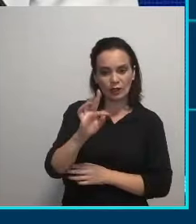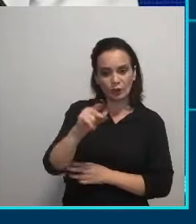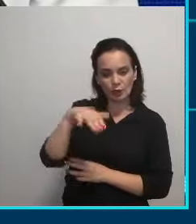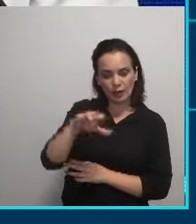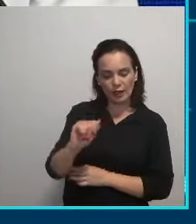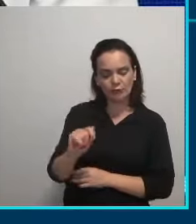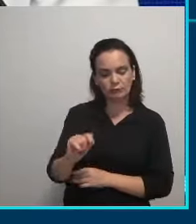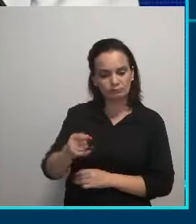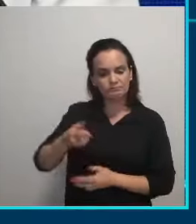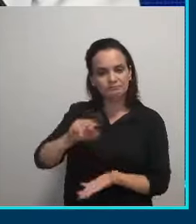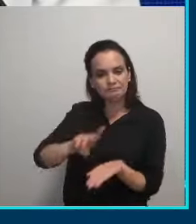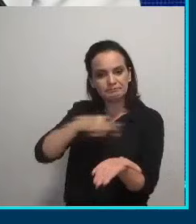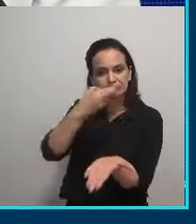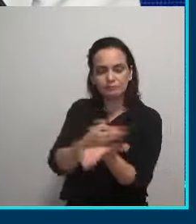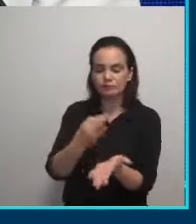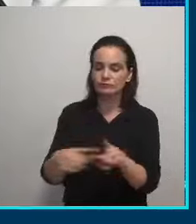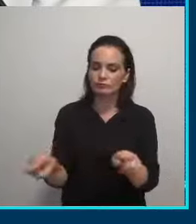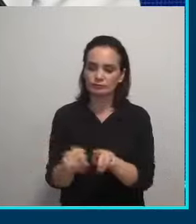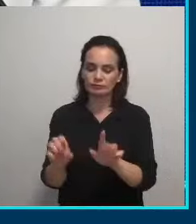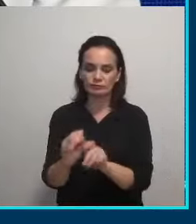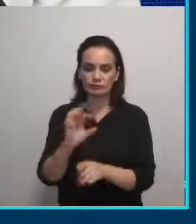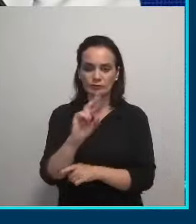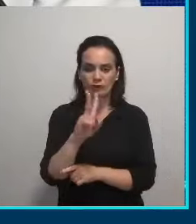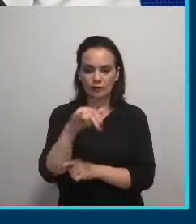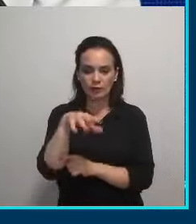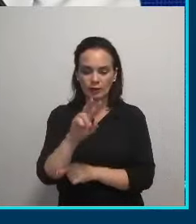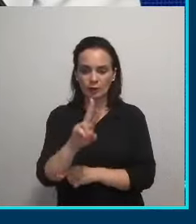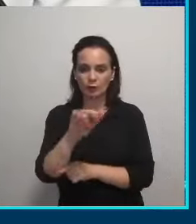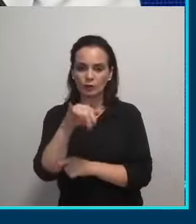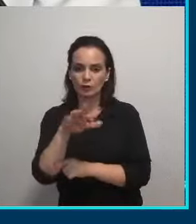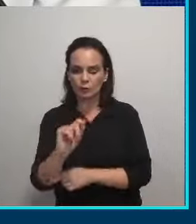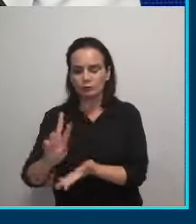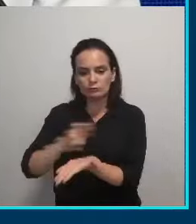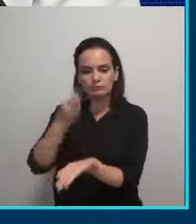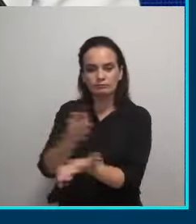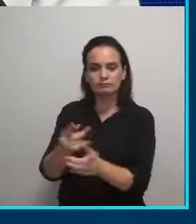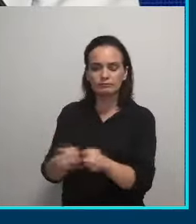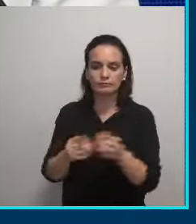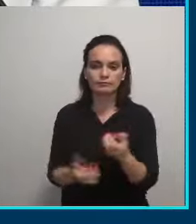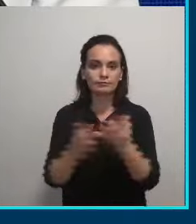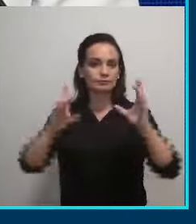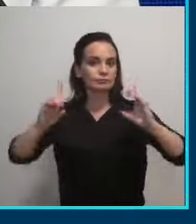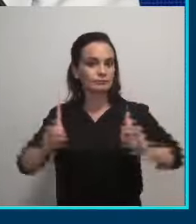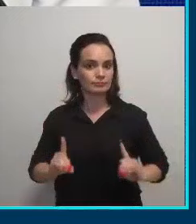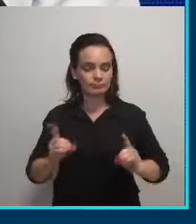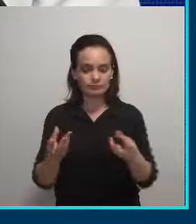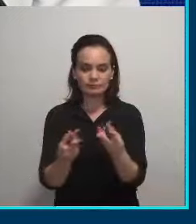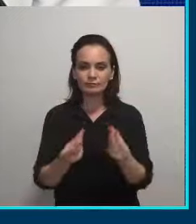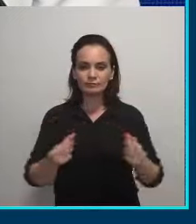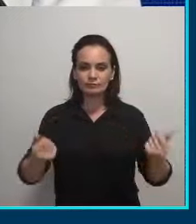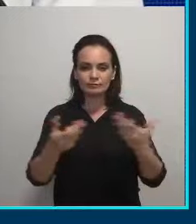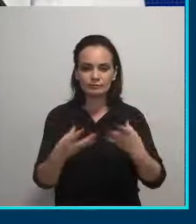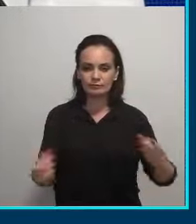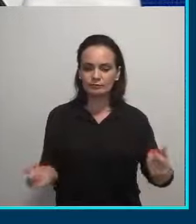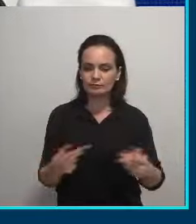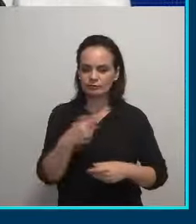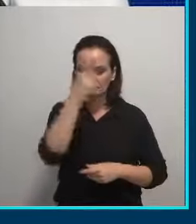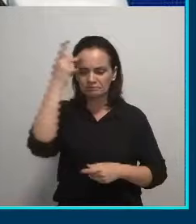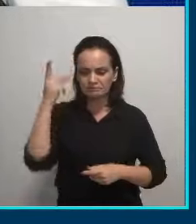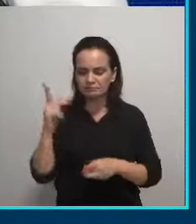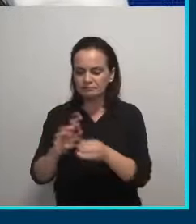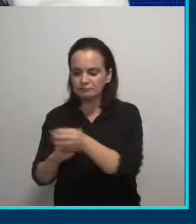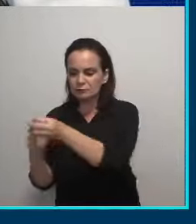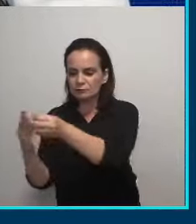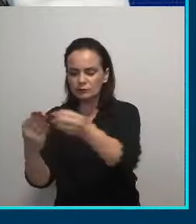recuperado, para garantir que o Vale do Rubi seja recuperado, para dar dignidade e uma qualidade para os parques todos que nós temos na